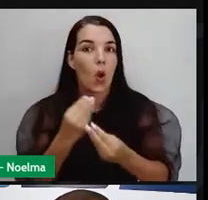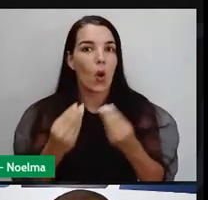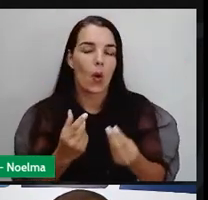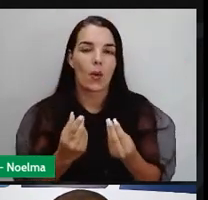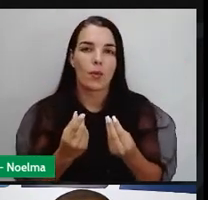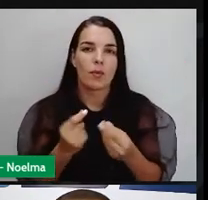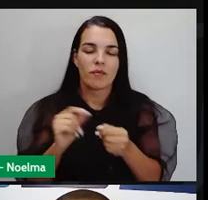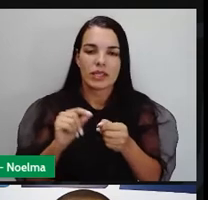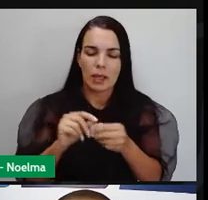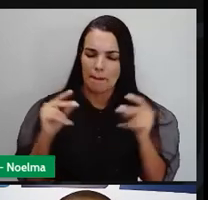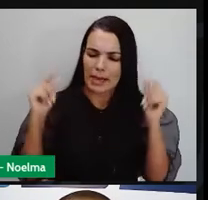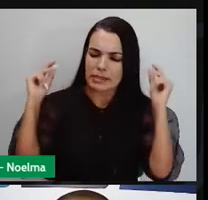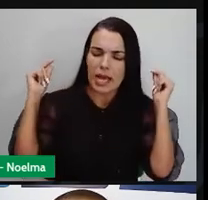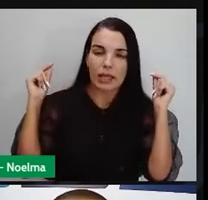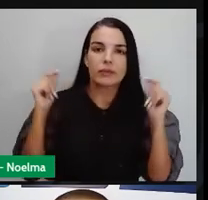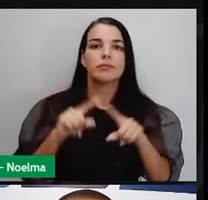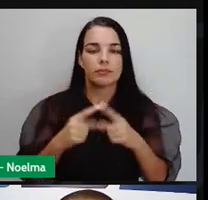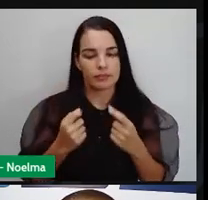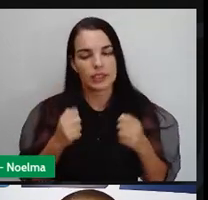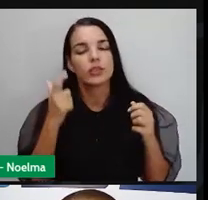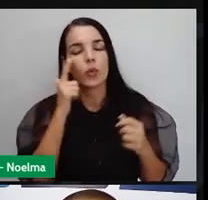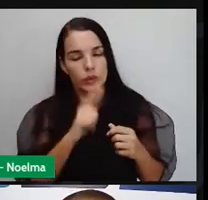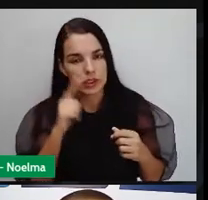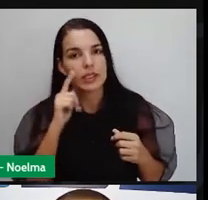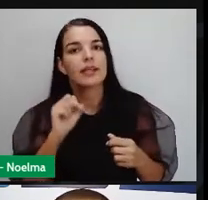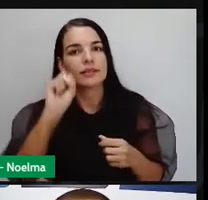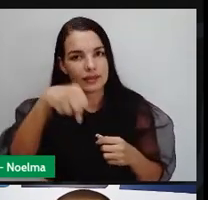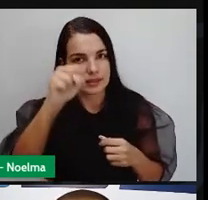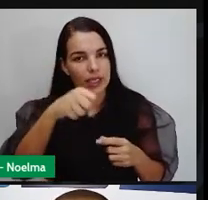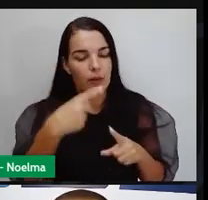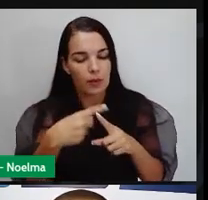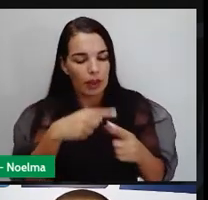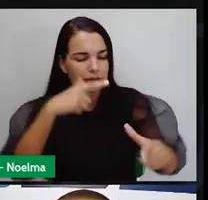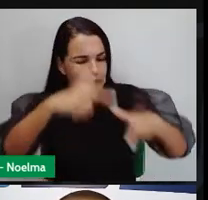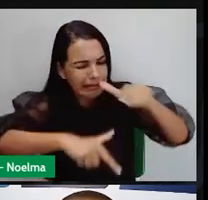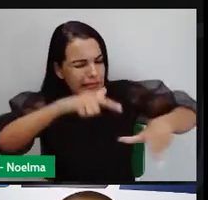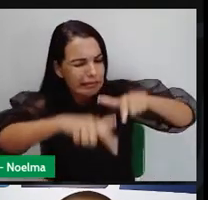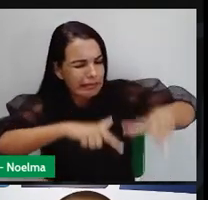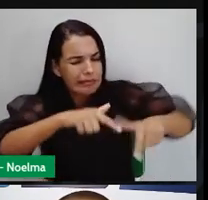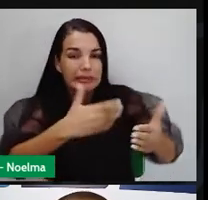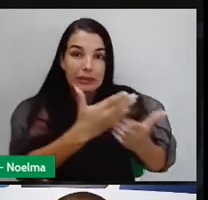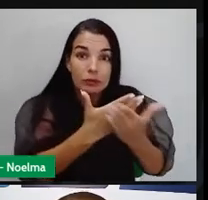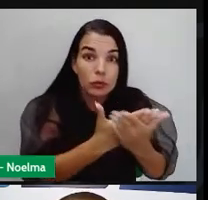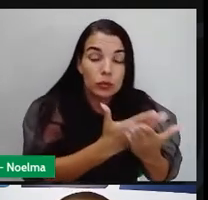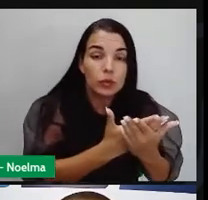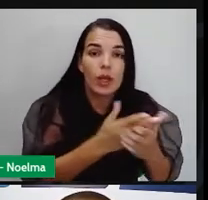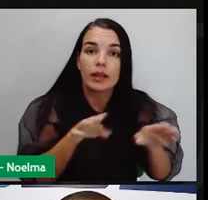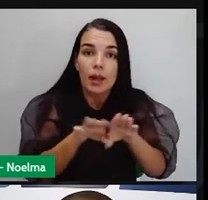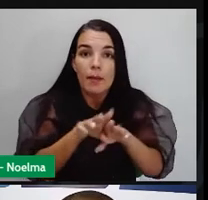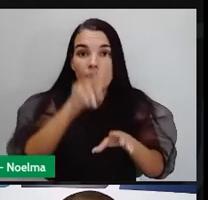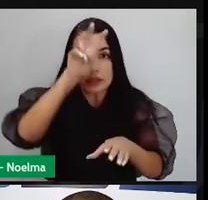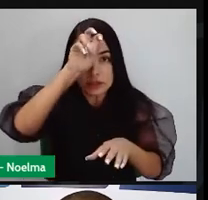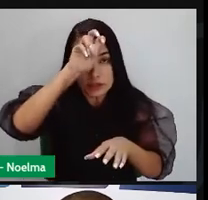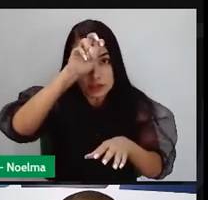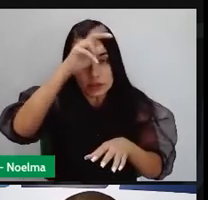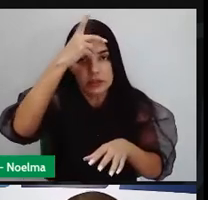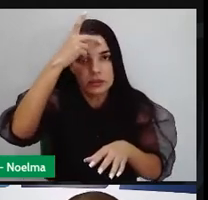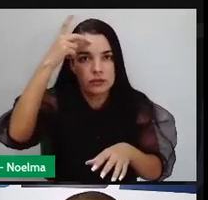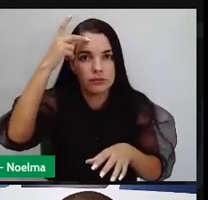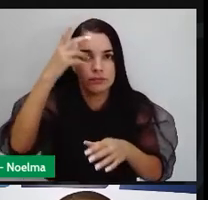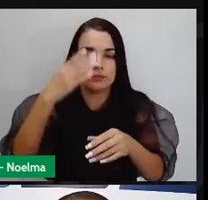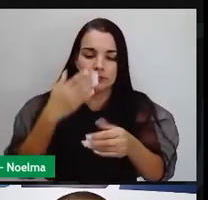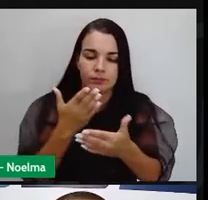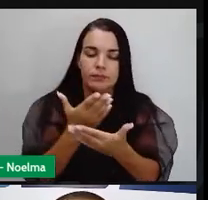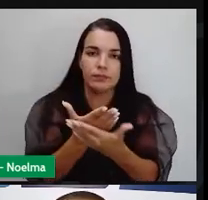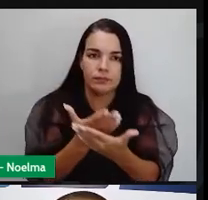Tinham sim. Com muito trabalho, com muito estudo, é possível fazer qualquer coisa. E os egípcios, com estudo, dedicação e